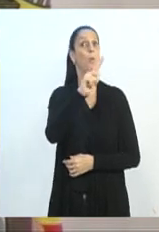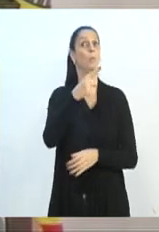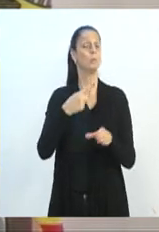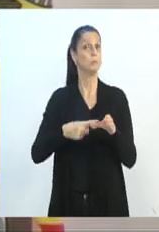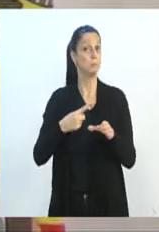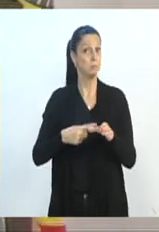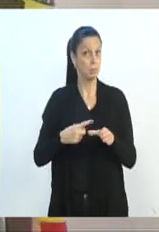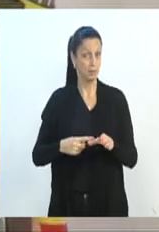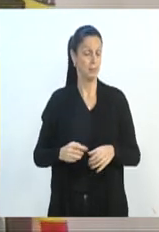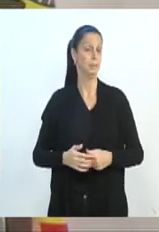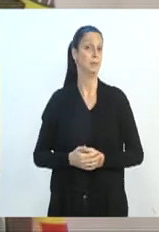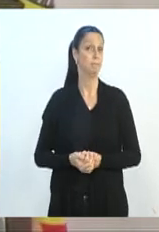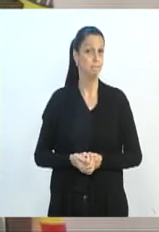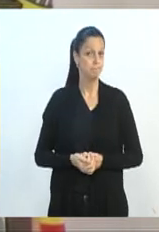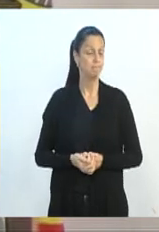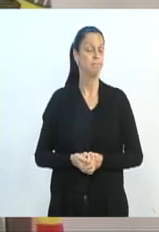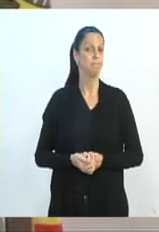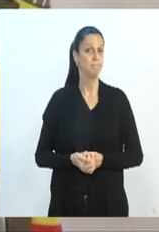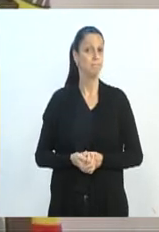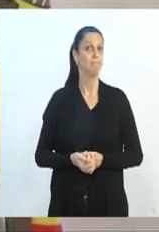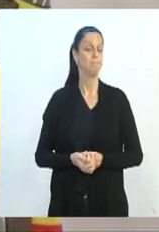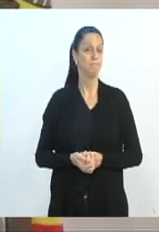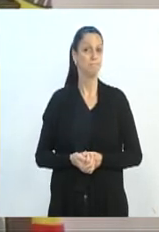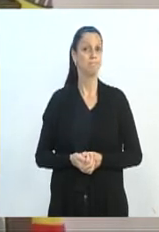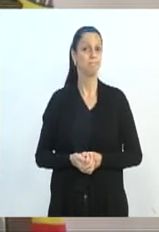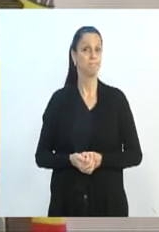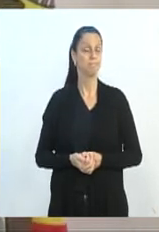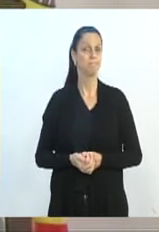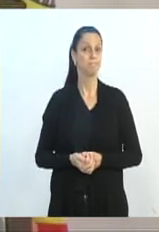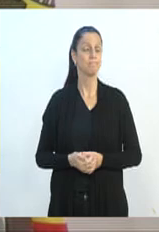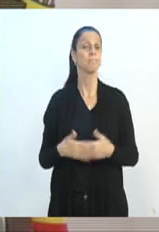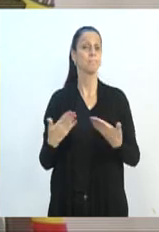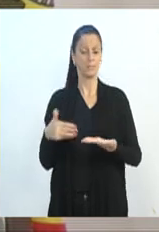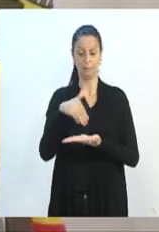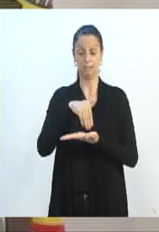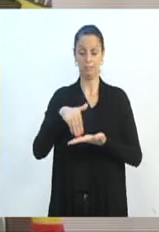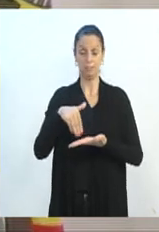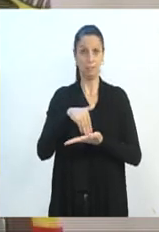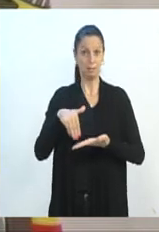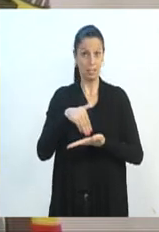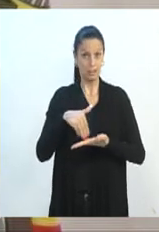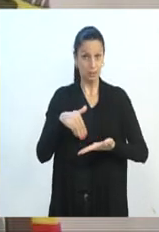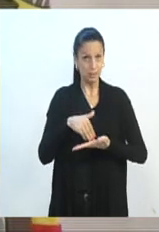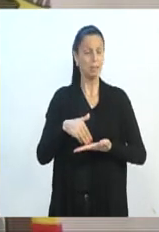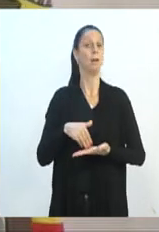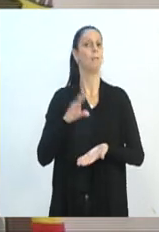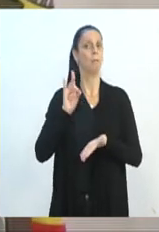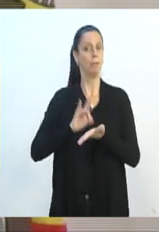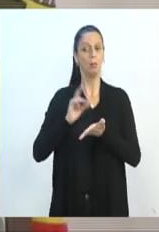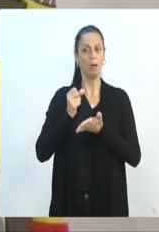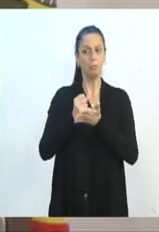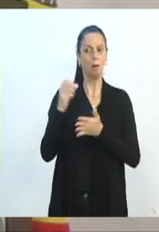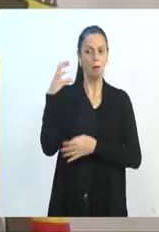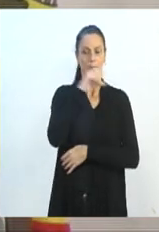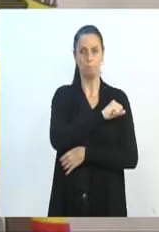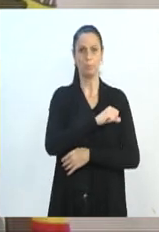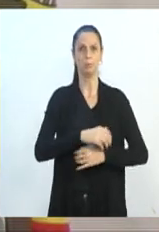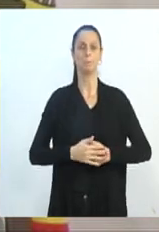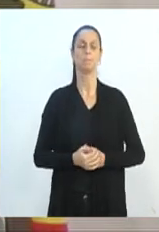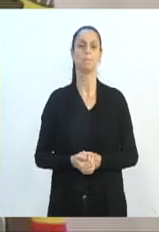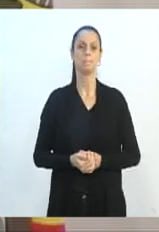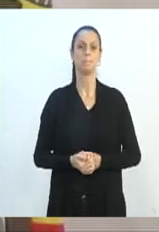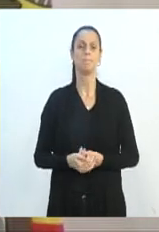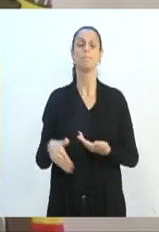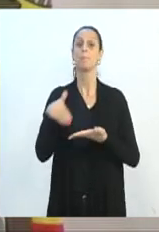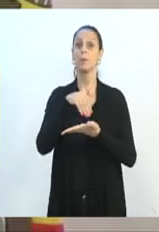falar sobre a resposta rápida da secretaria. A secretaria teve... Obrigado, obrigado, vereador. A